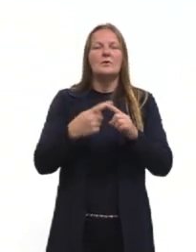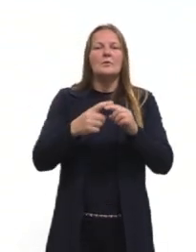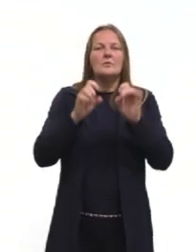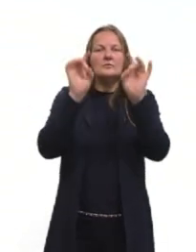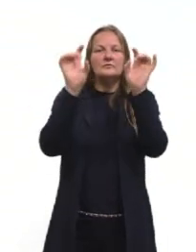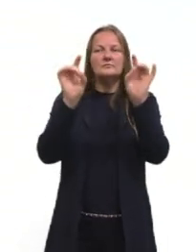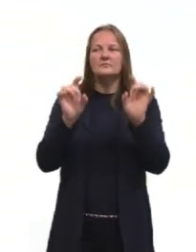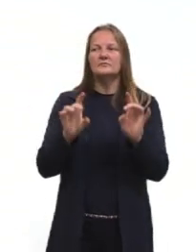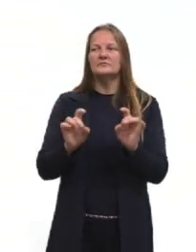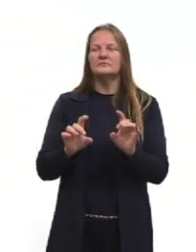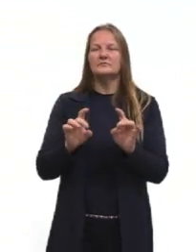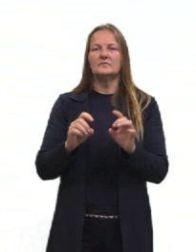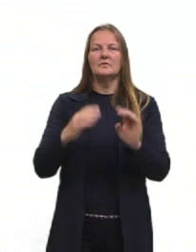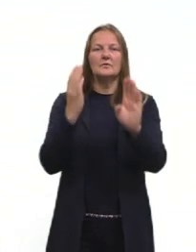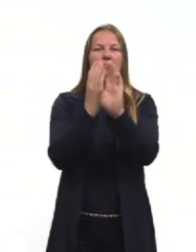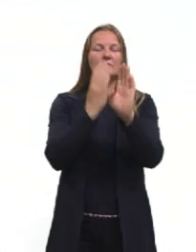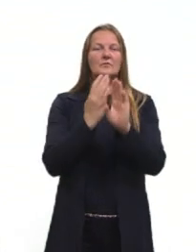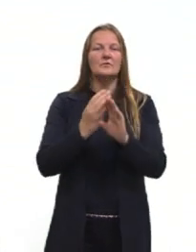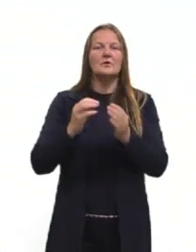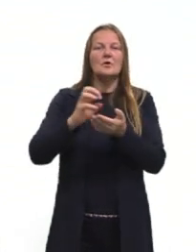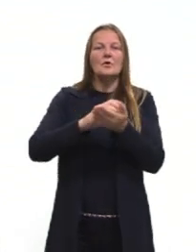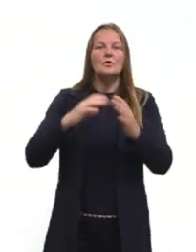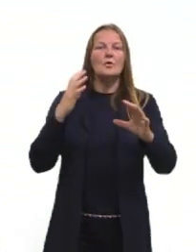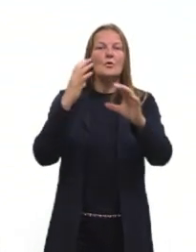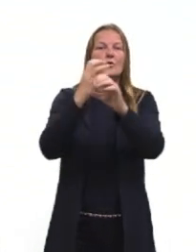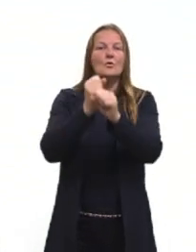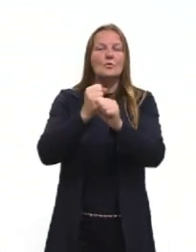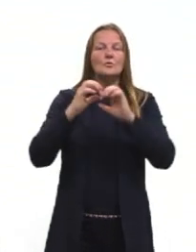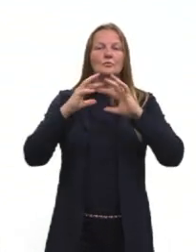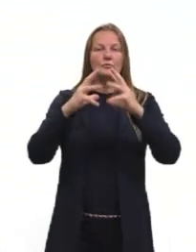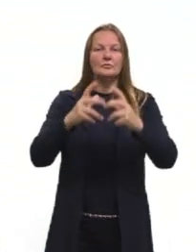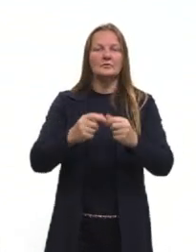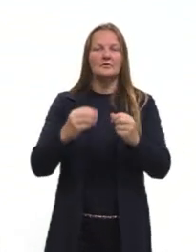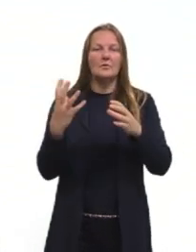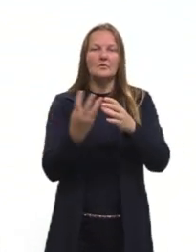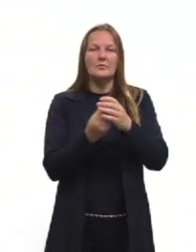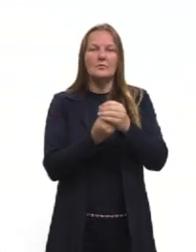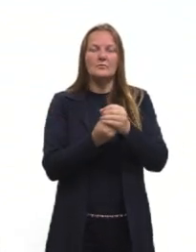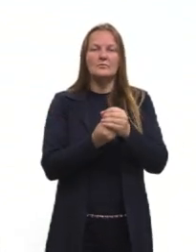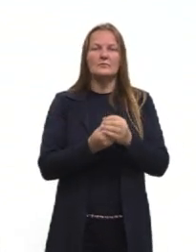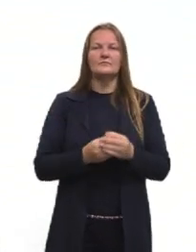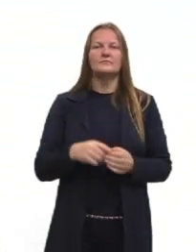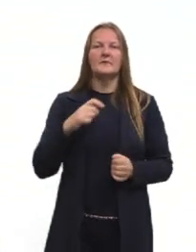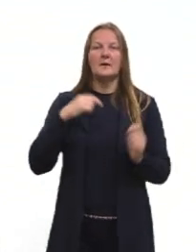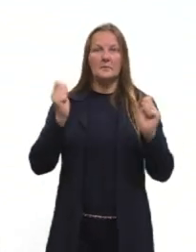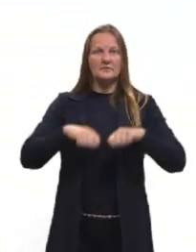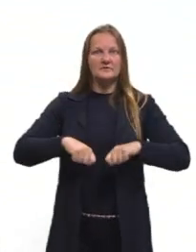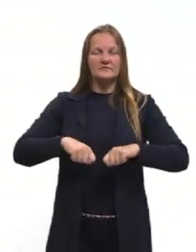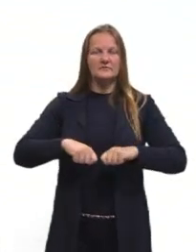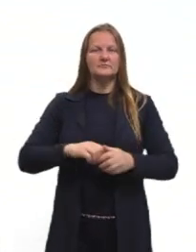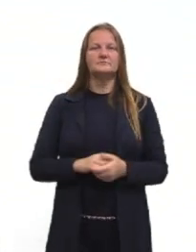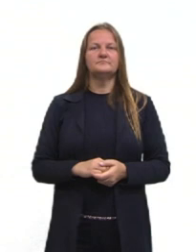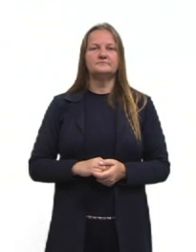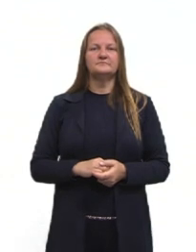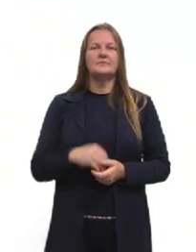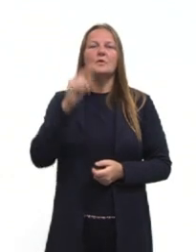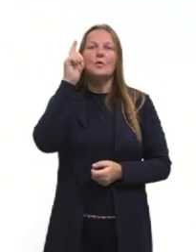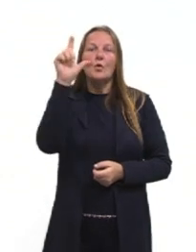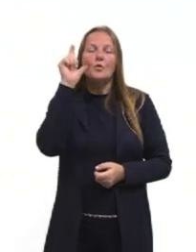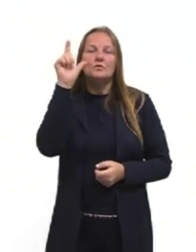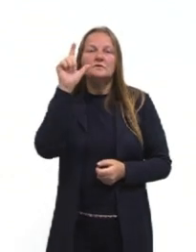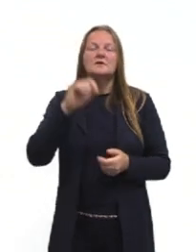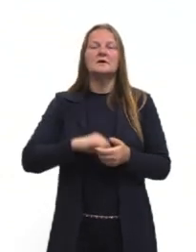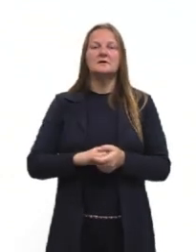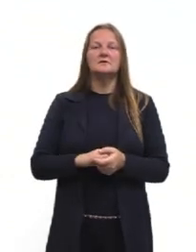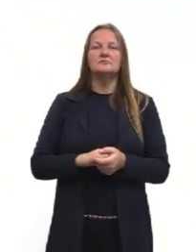para encontrar-se o total de reagrupamentos possíveis. Então, a gente consegue trazer